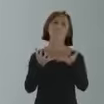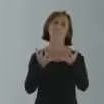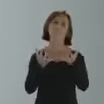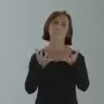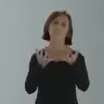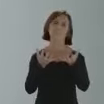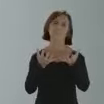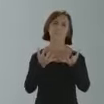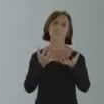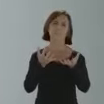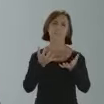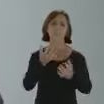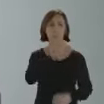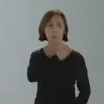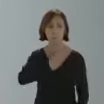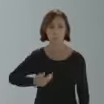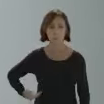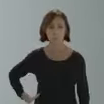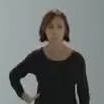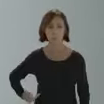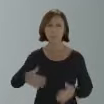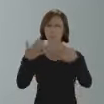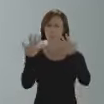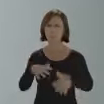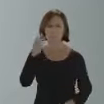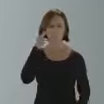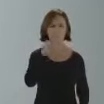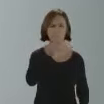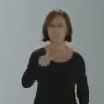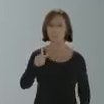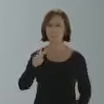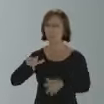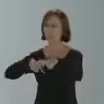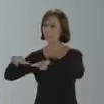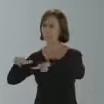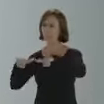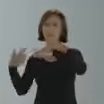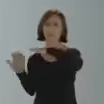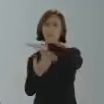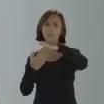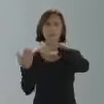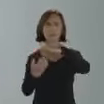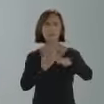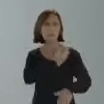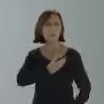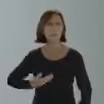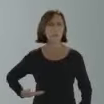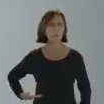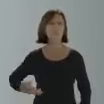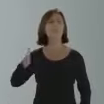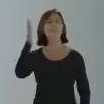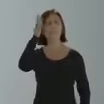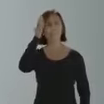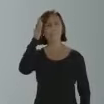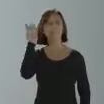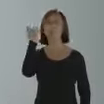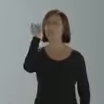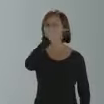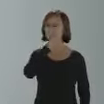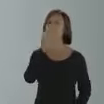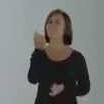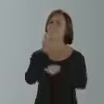Nenhum governante quer ver trabalhadores, empresários e governos enfrentando dificuldade